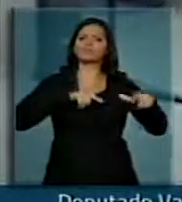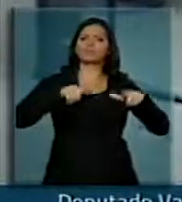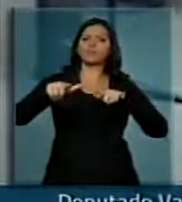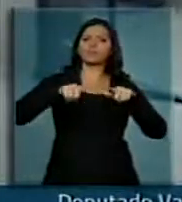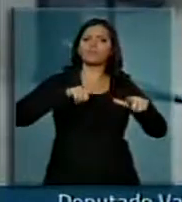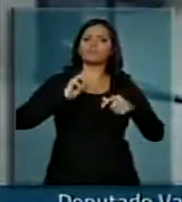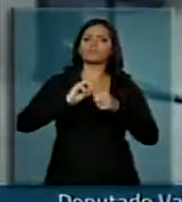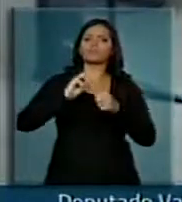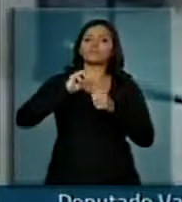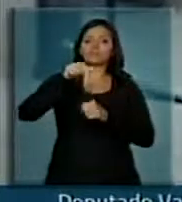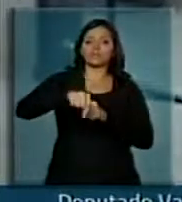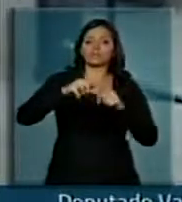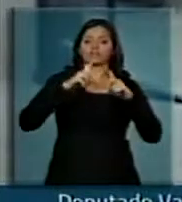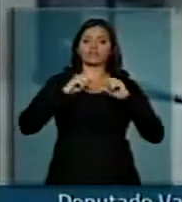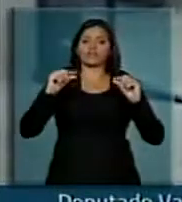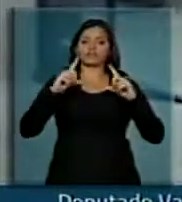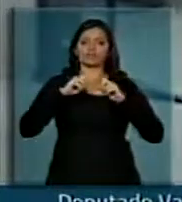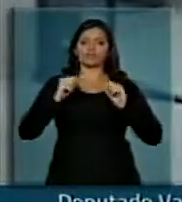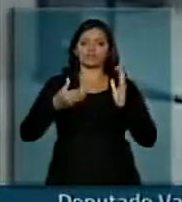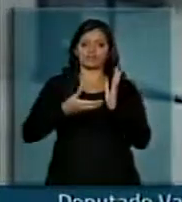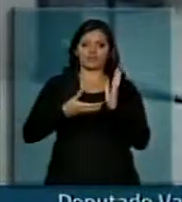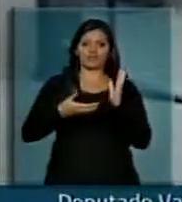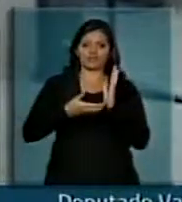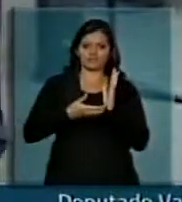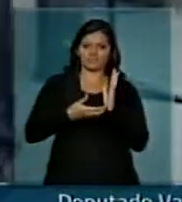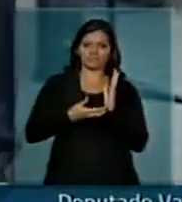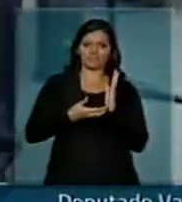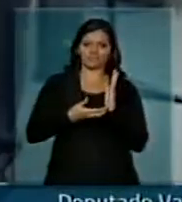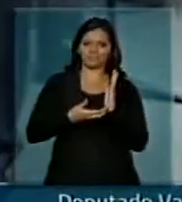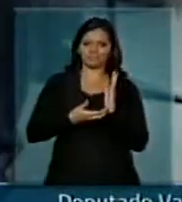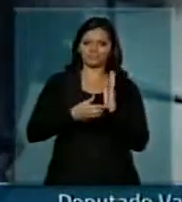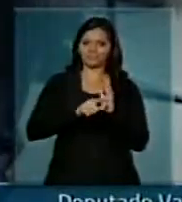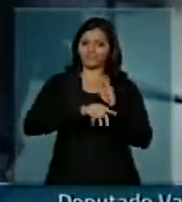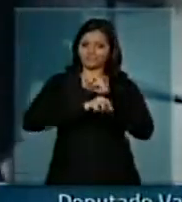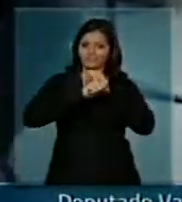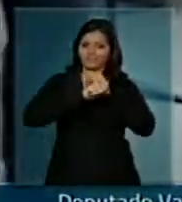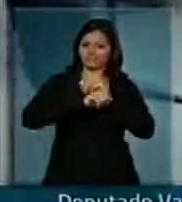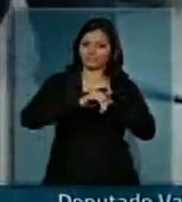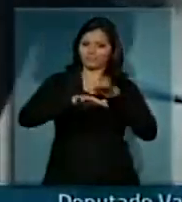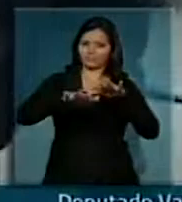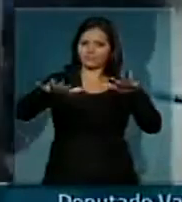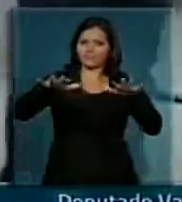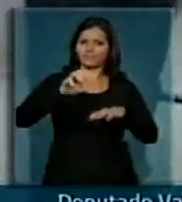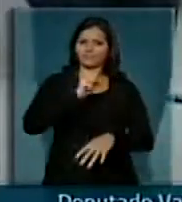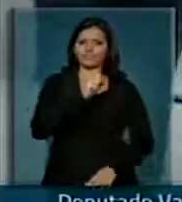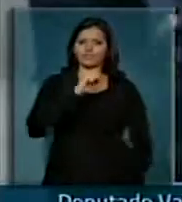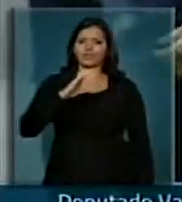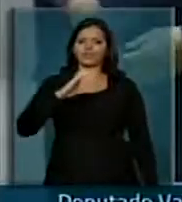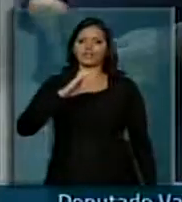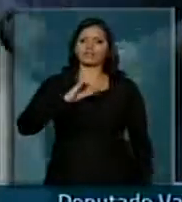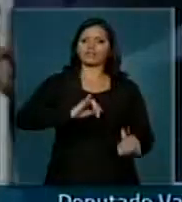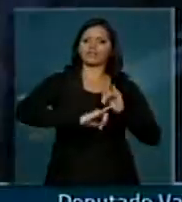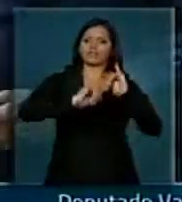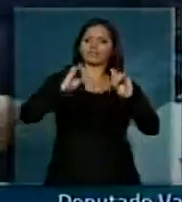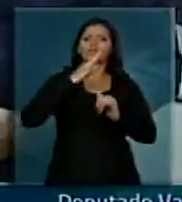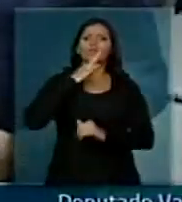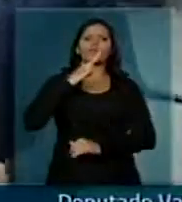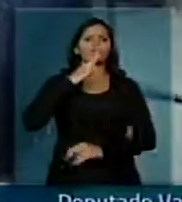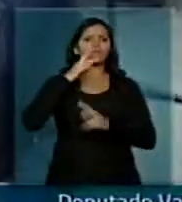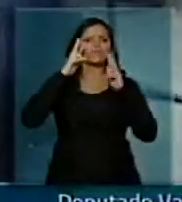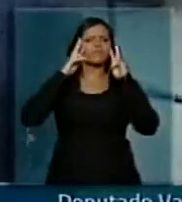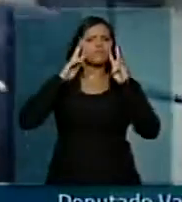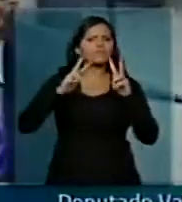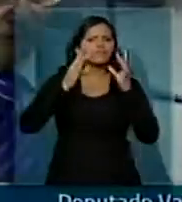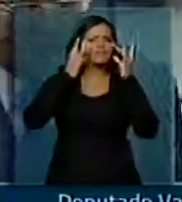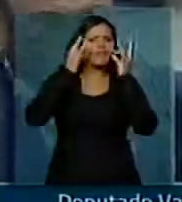fazemos aqui em Brasília, na Câmara Federal, para que eles levem lá para Santa Catarina esse conhecimento que eles